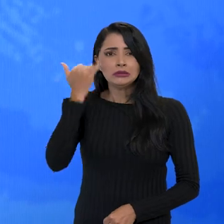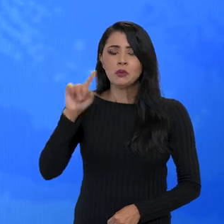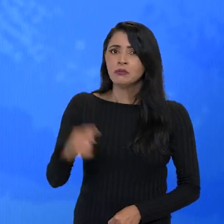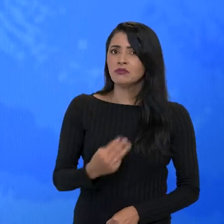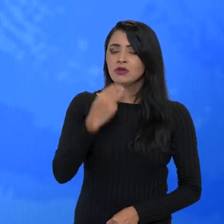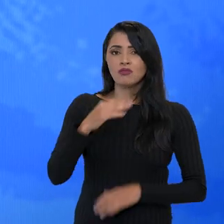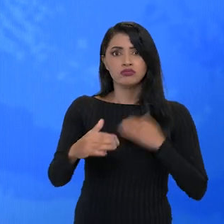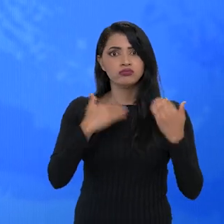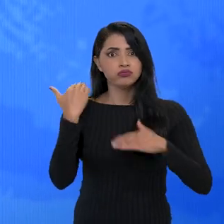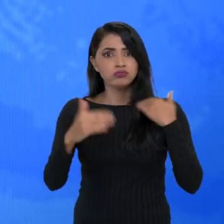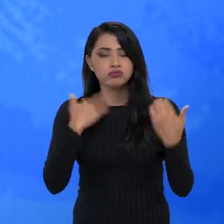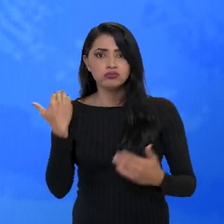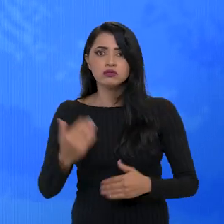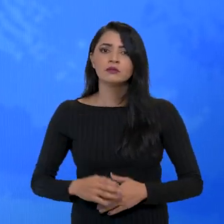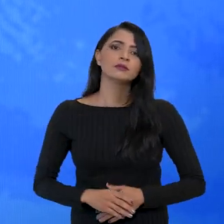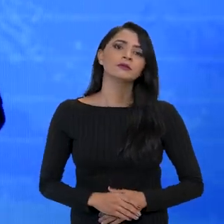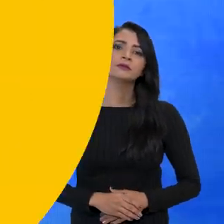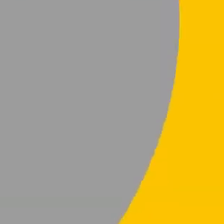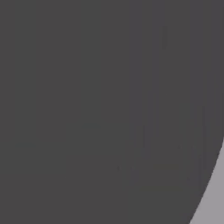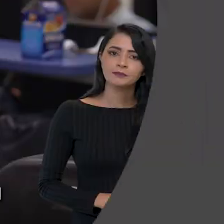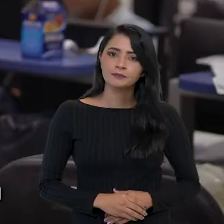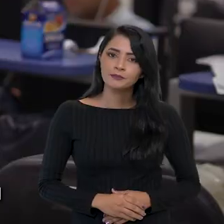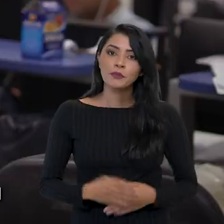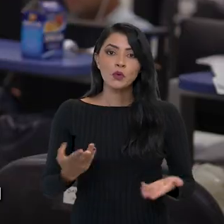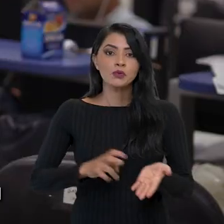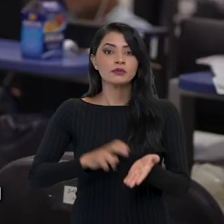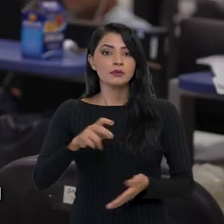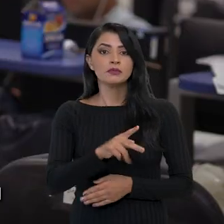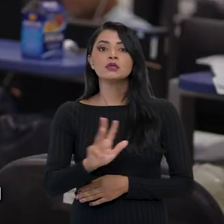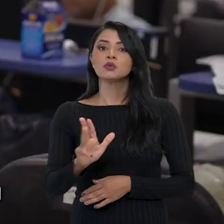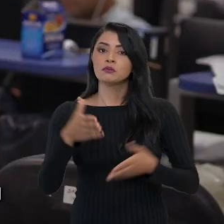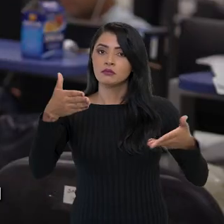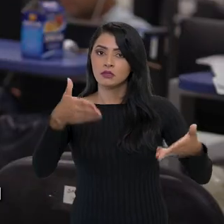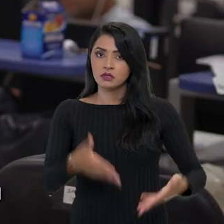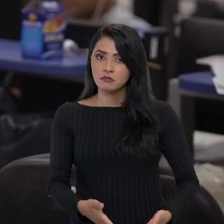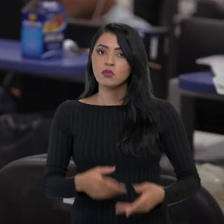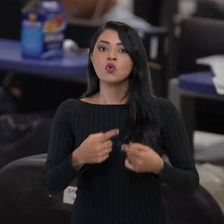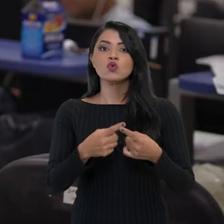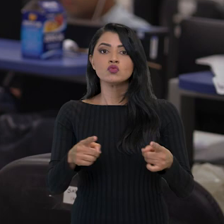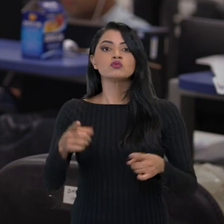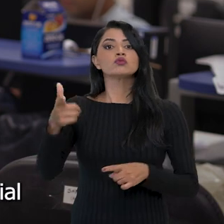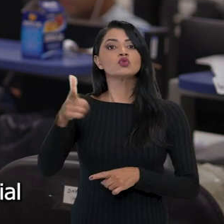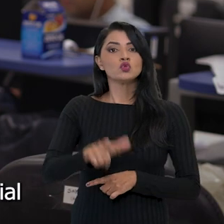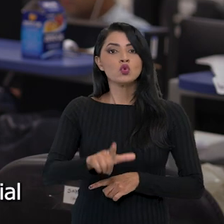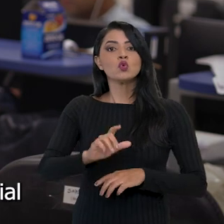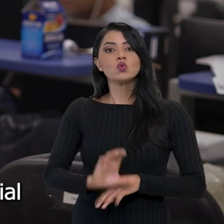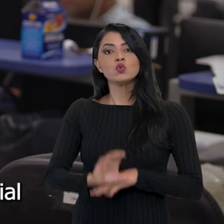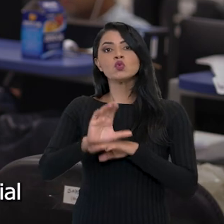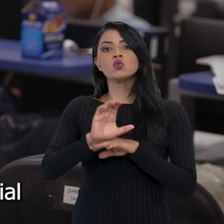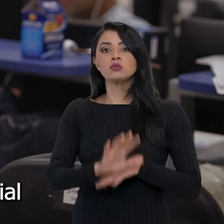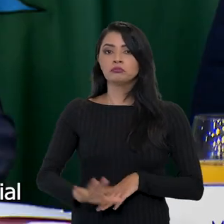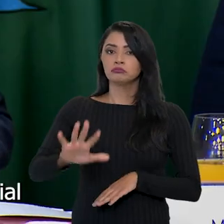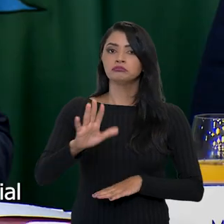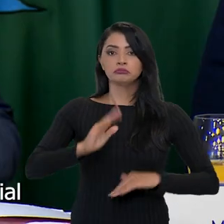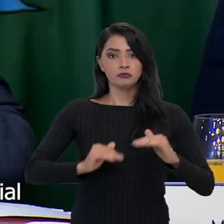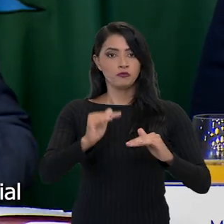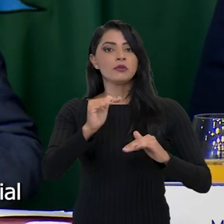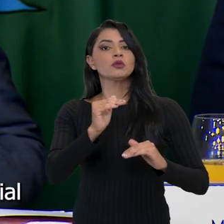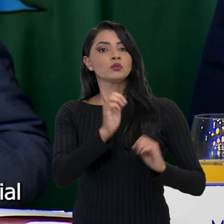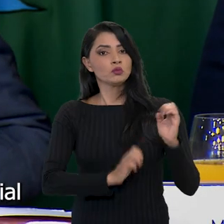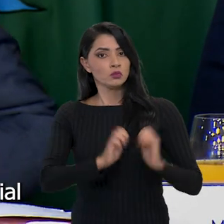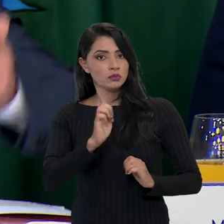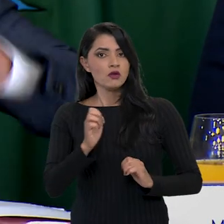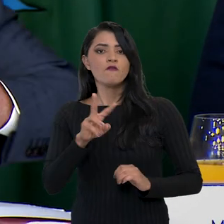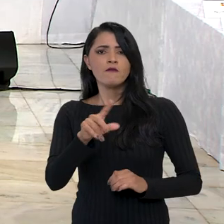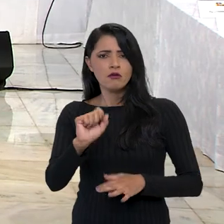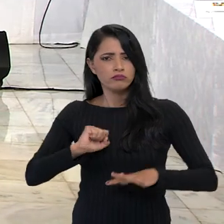um milhão de mortos nesse país a mais. E hoje de manhã, o presidente Lula participou do relançamento do Conselho Nacional de Desenvolvimento